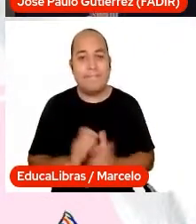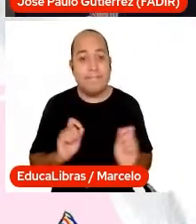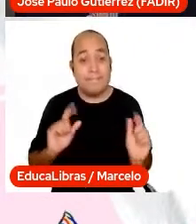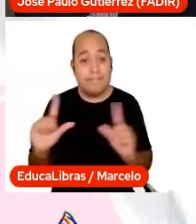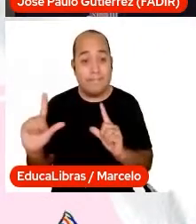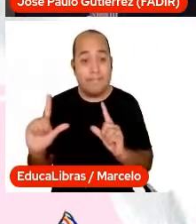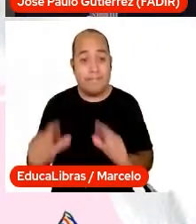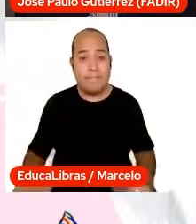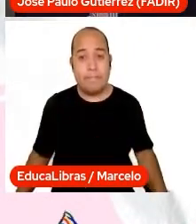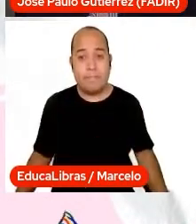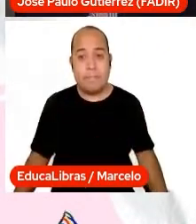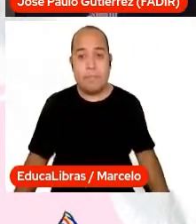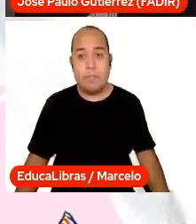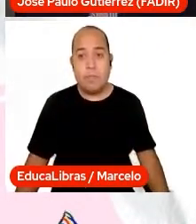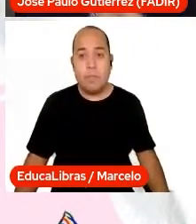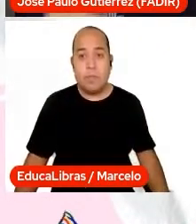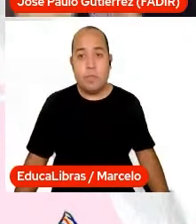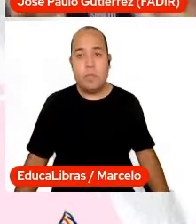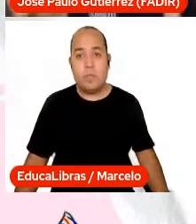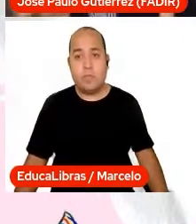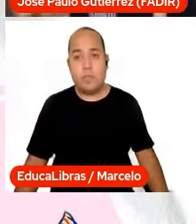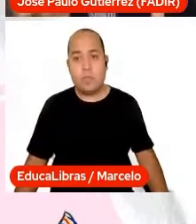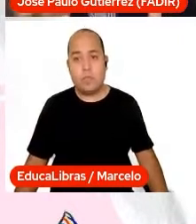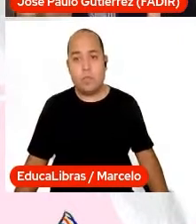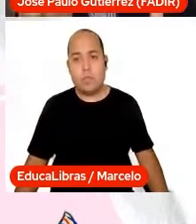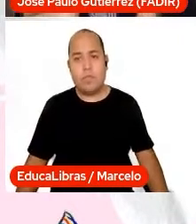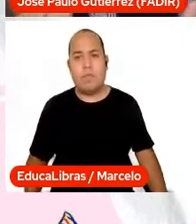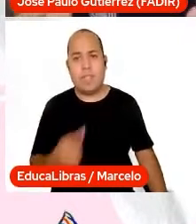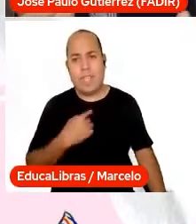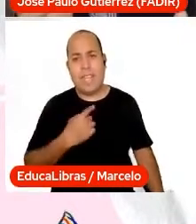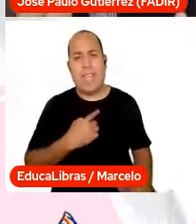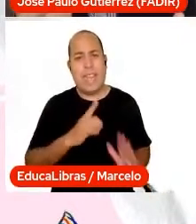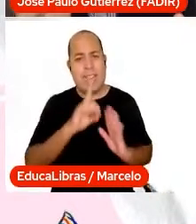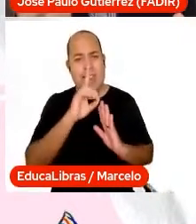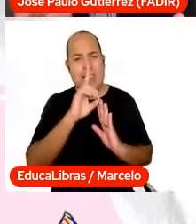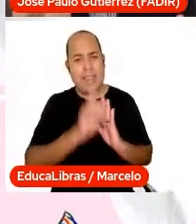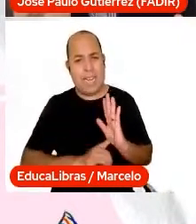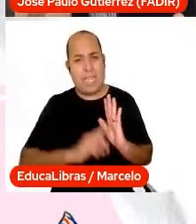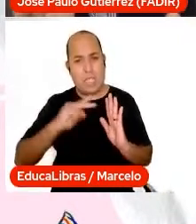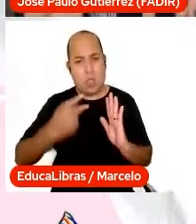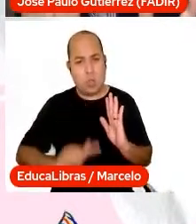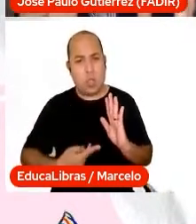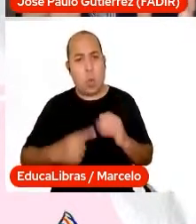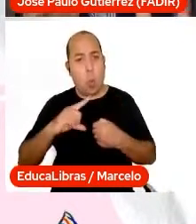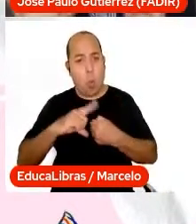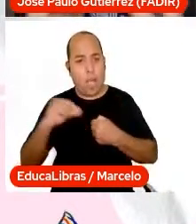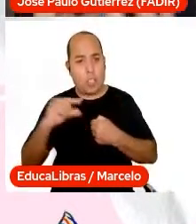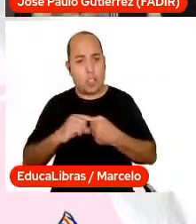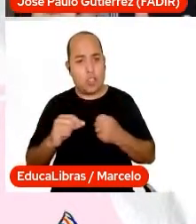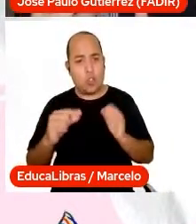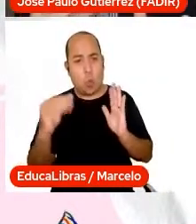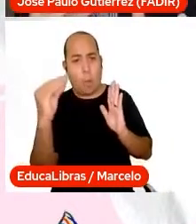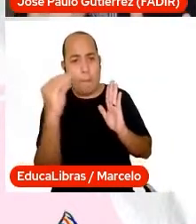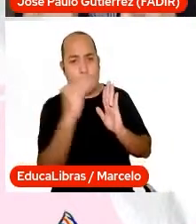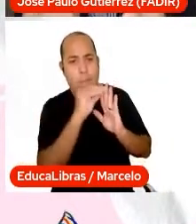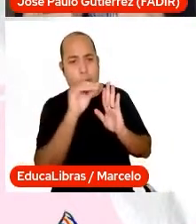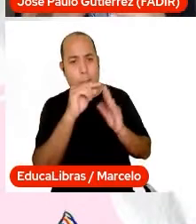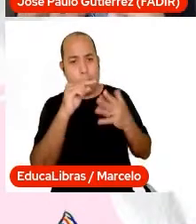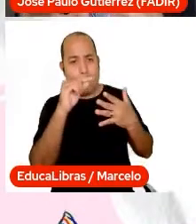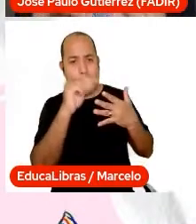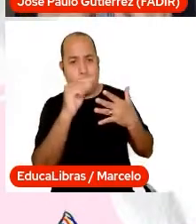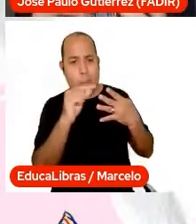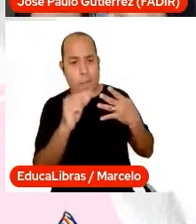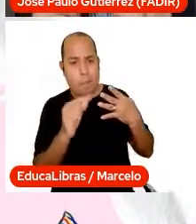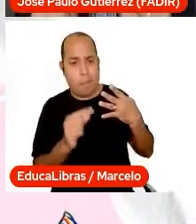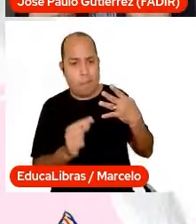Nós temos também, pessoal, dentro dessa declaração, os artigos propriamente ditos, que aqui eu não quero alcançá-los, mas eu